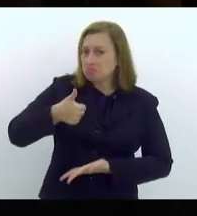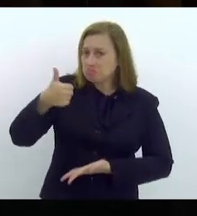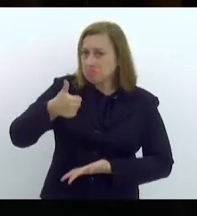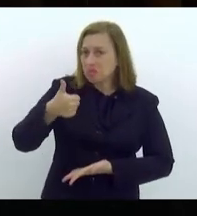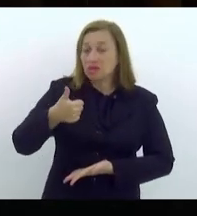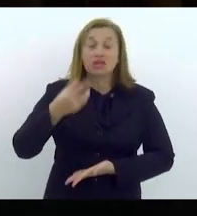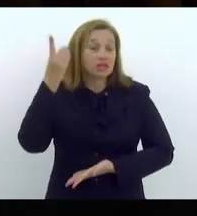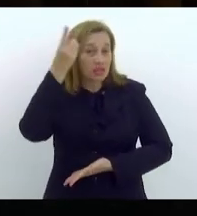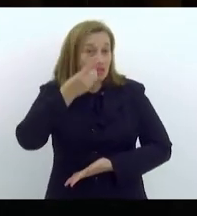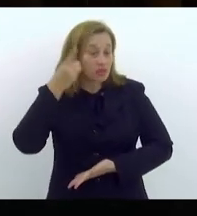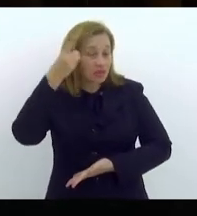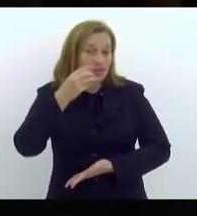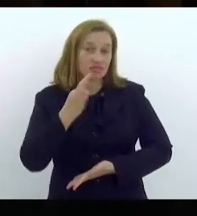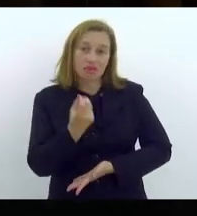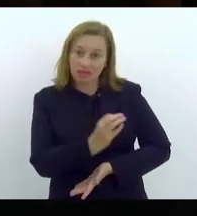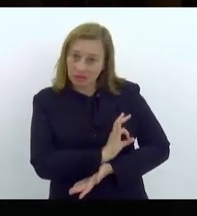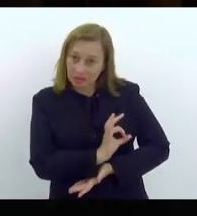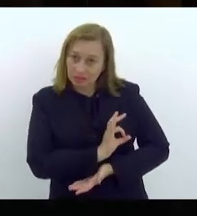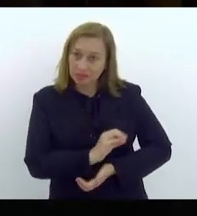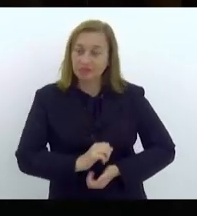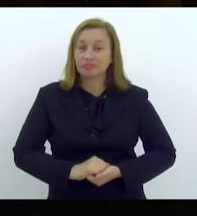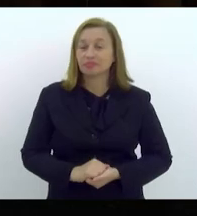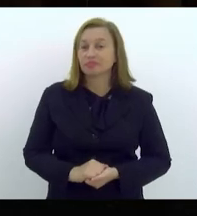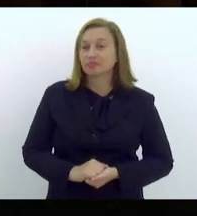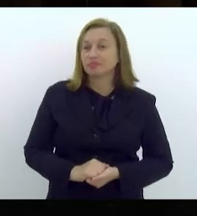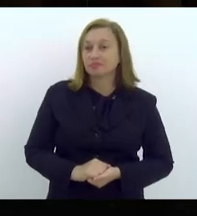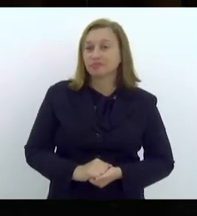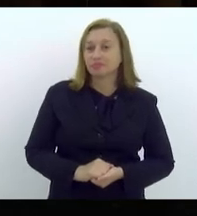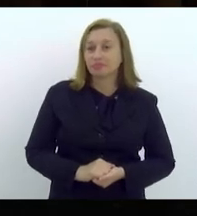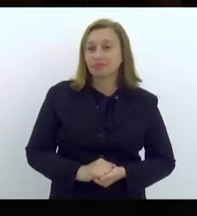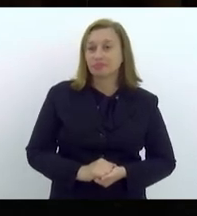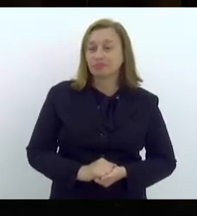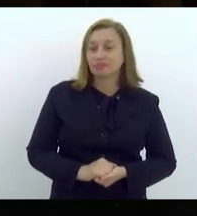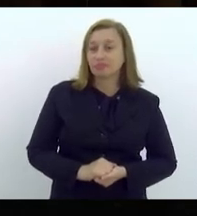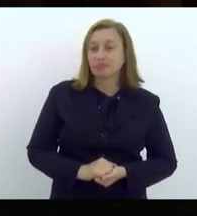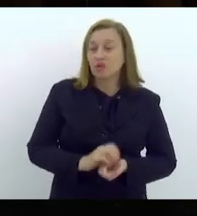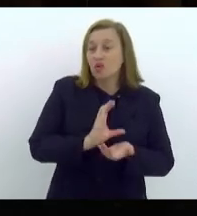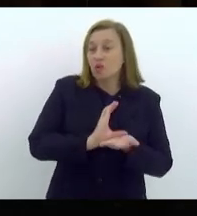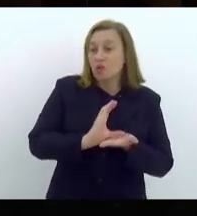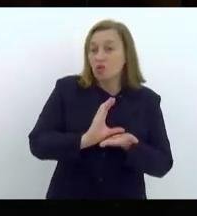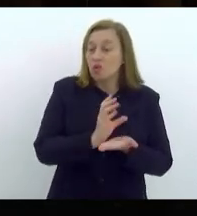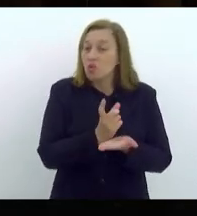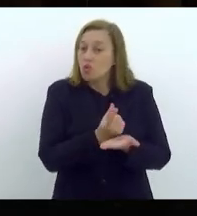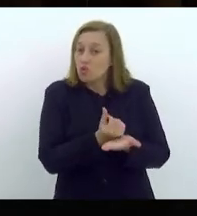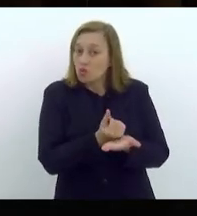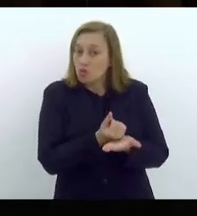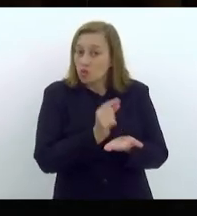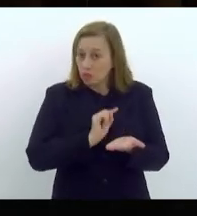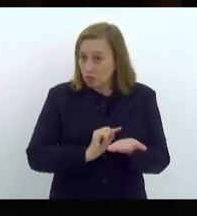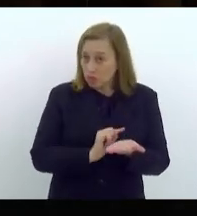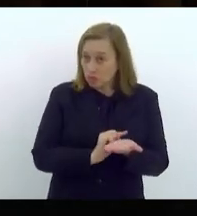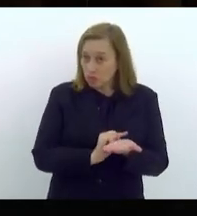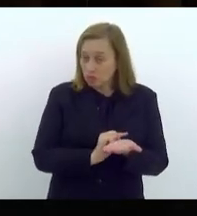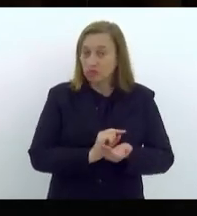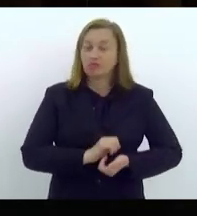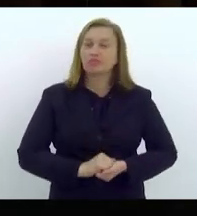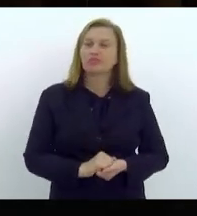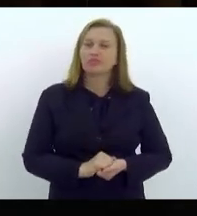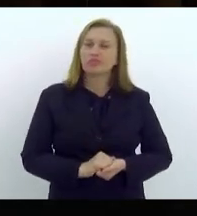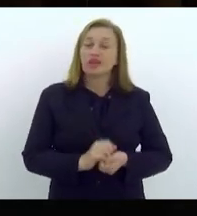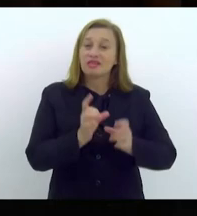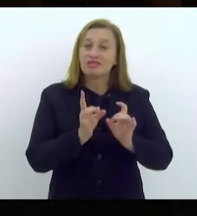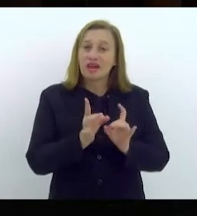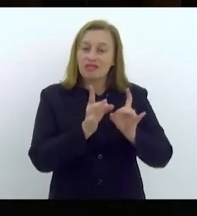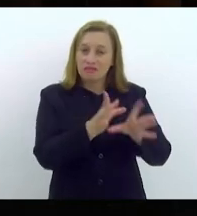deputada Marta Rocha, é que os recursos oriundos da concessão da